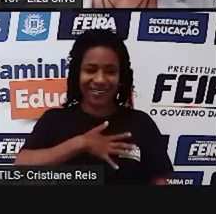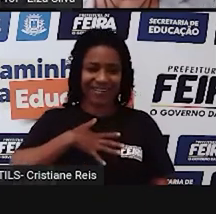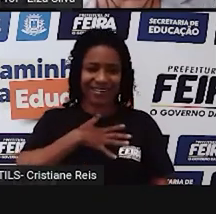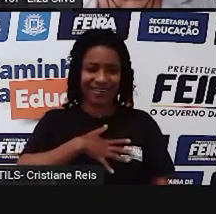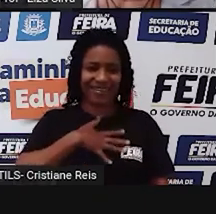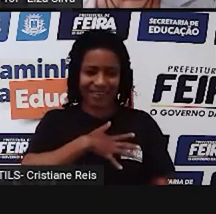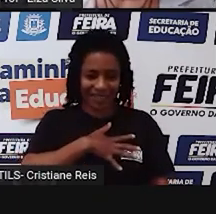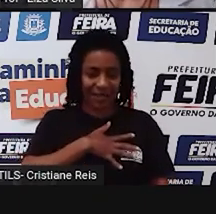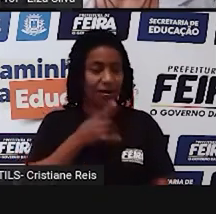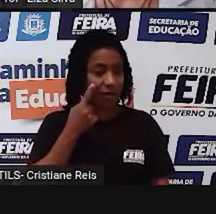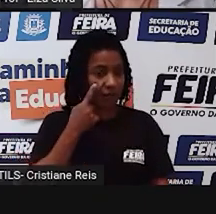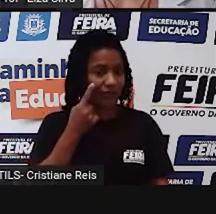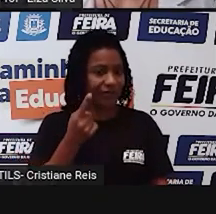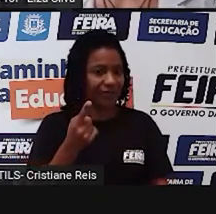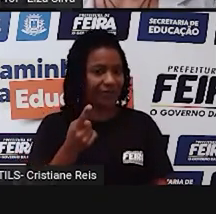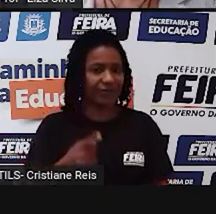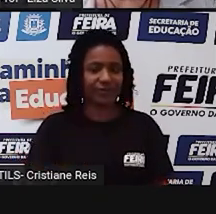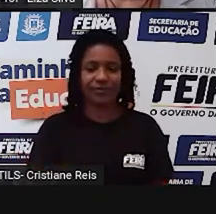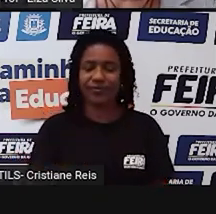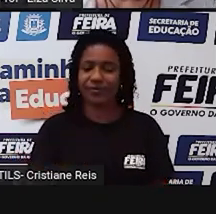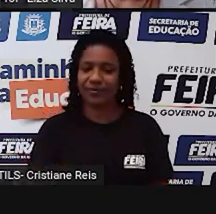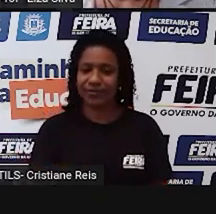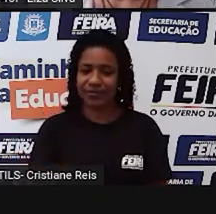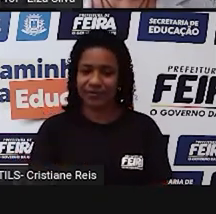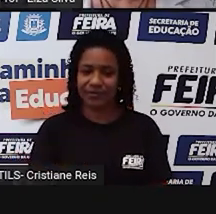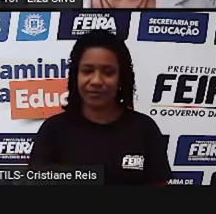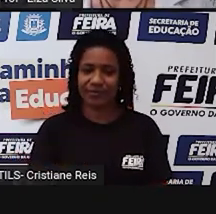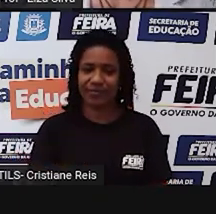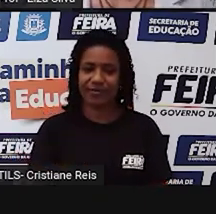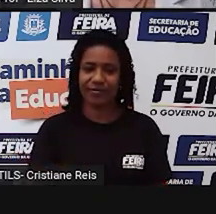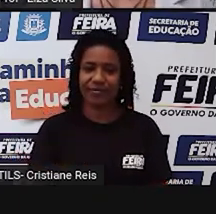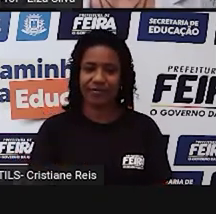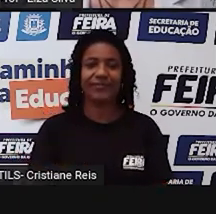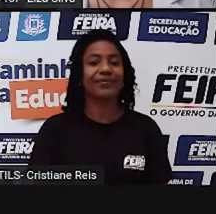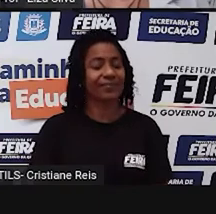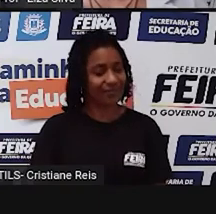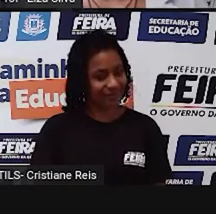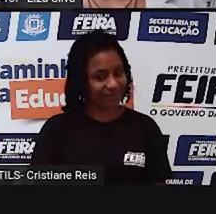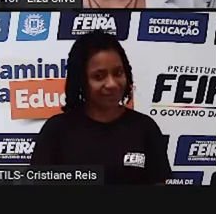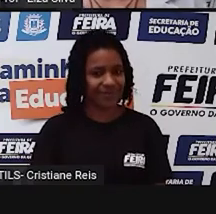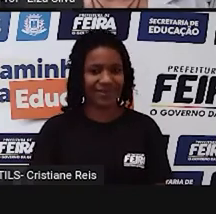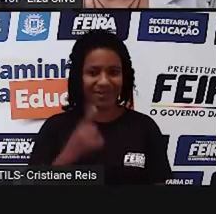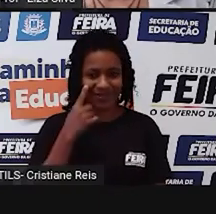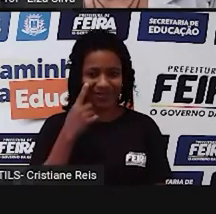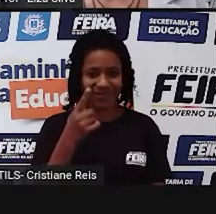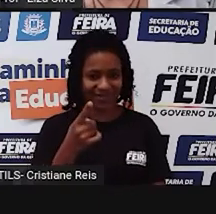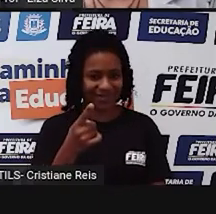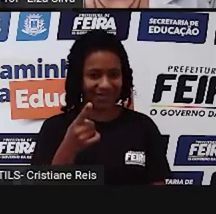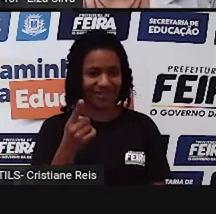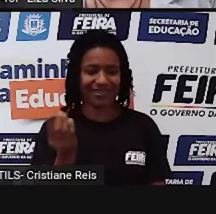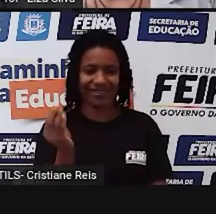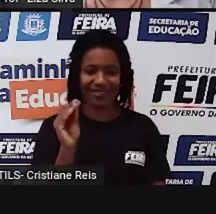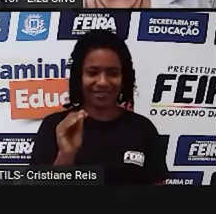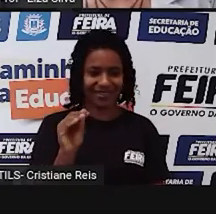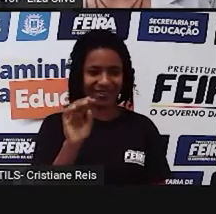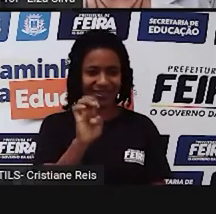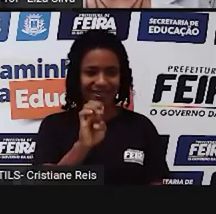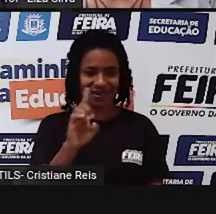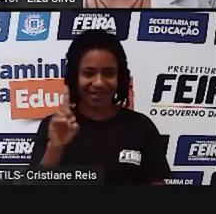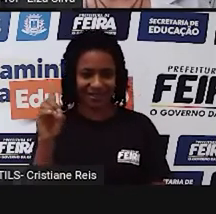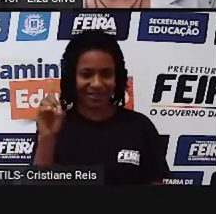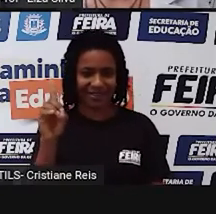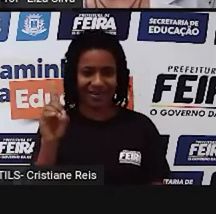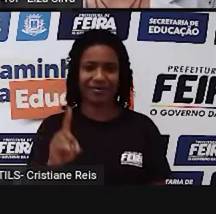L-I-K-E-D. Like it. Number